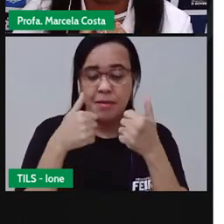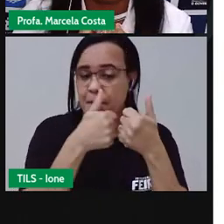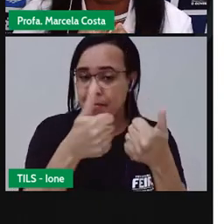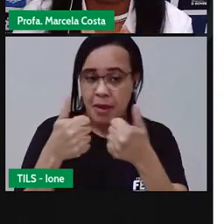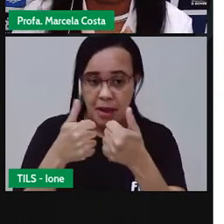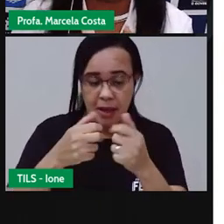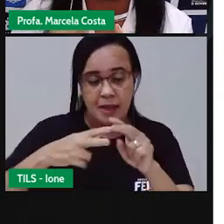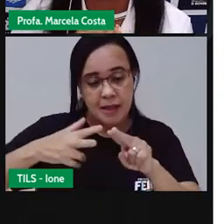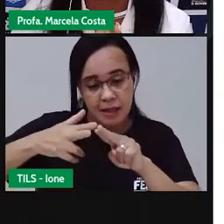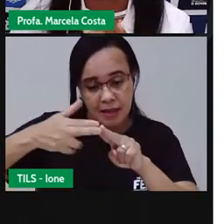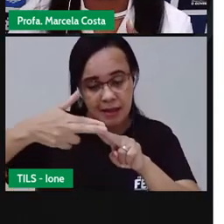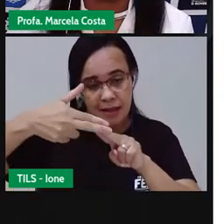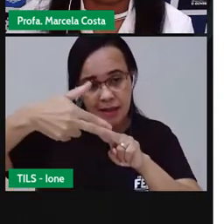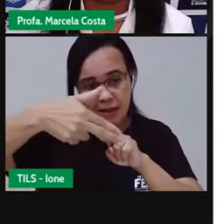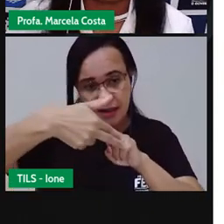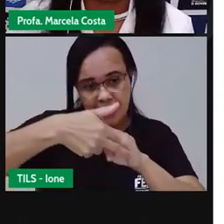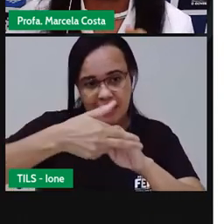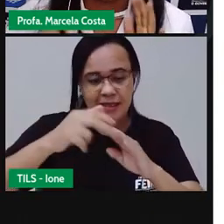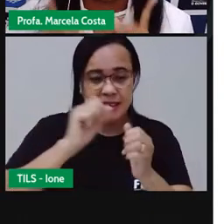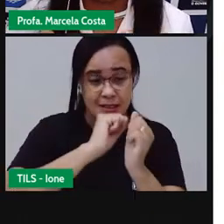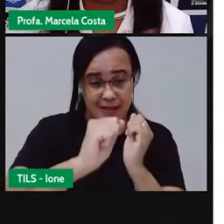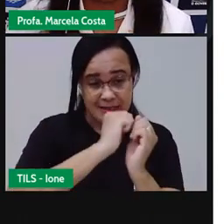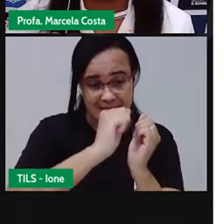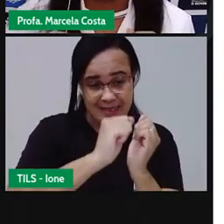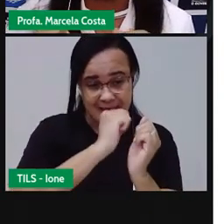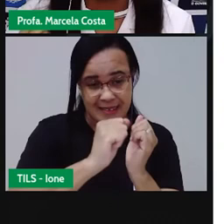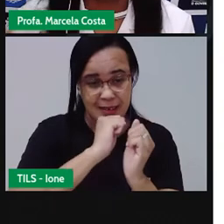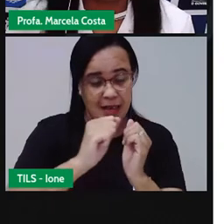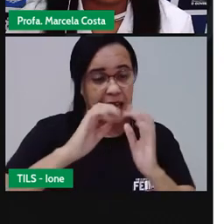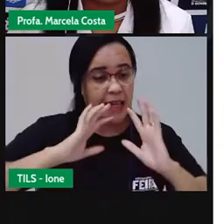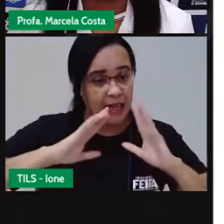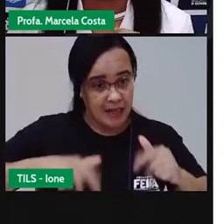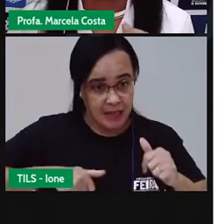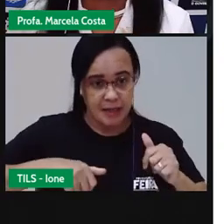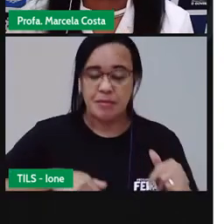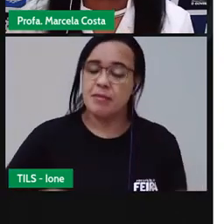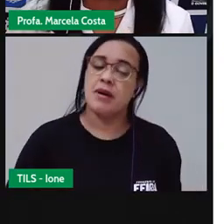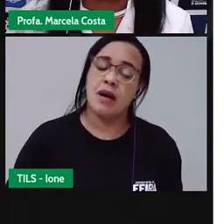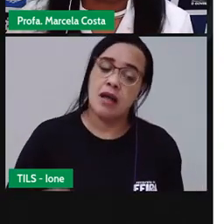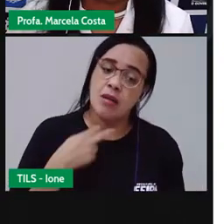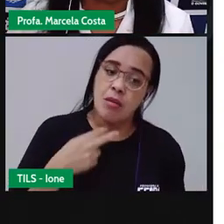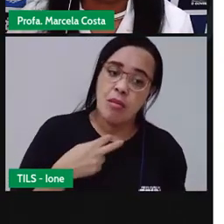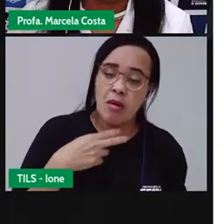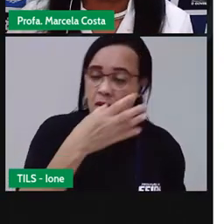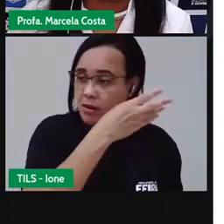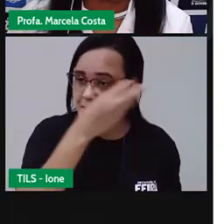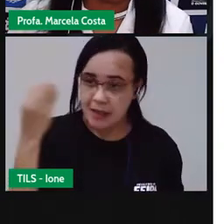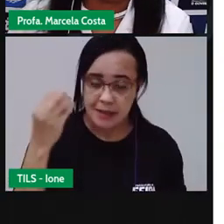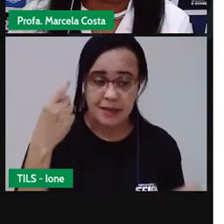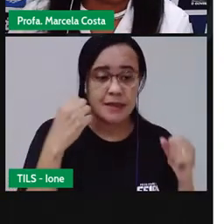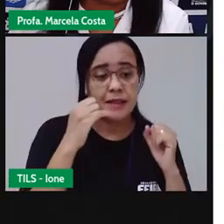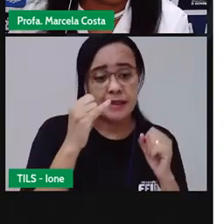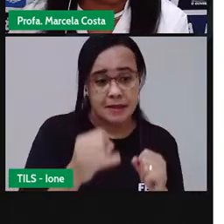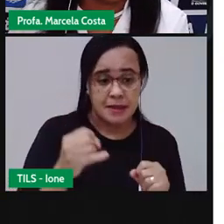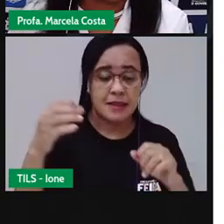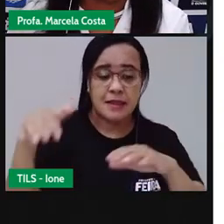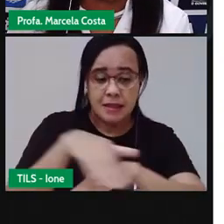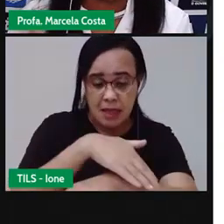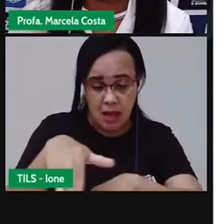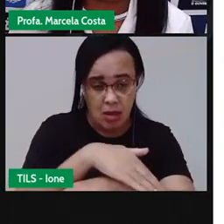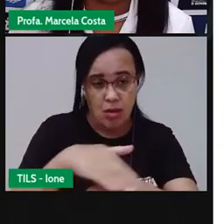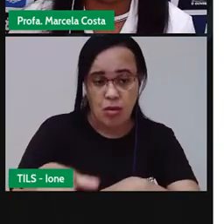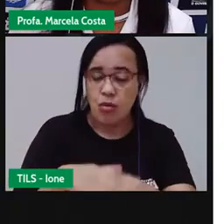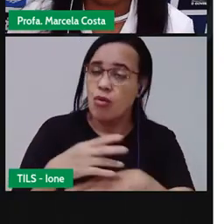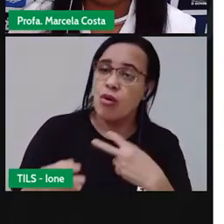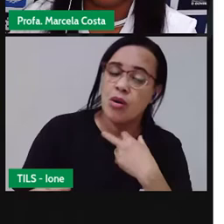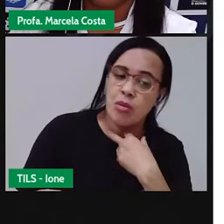ou bem limpinhas, escovadas. E não esqueça de que se você estiver na rua, num lugar onde não pode lavar a